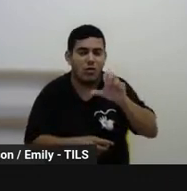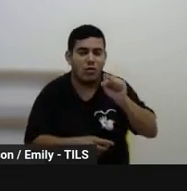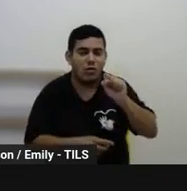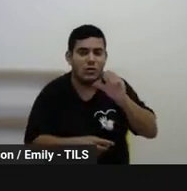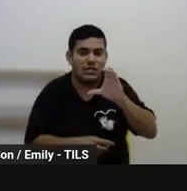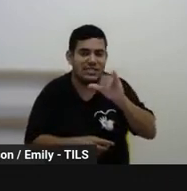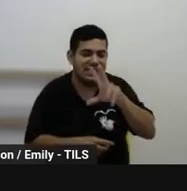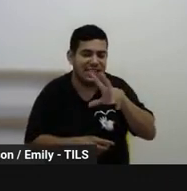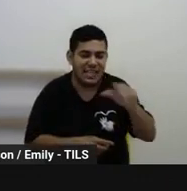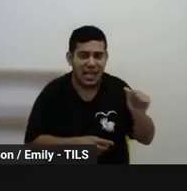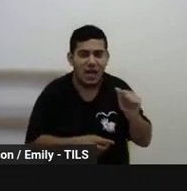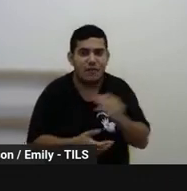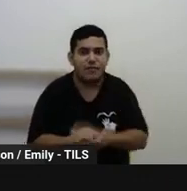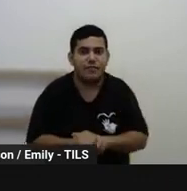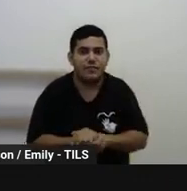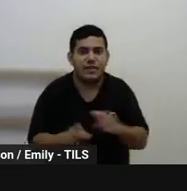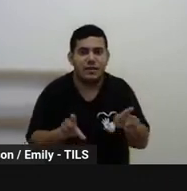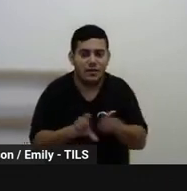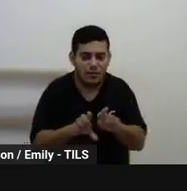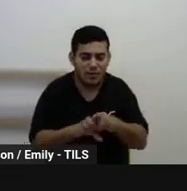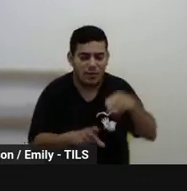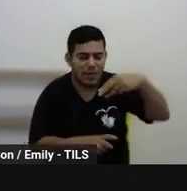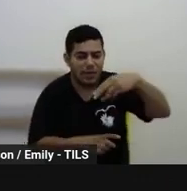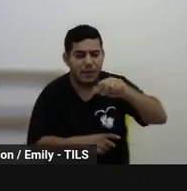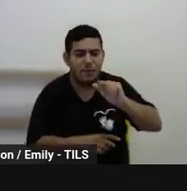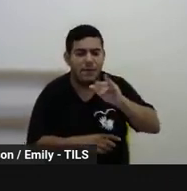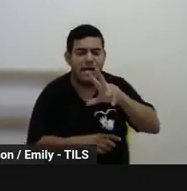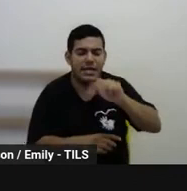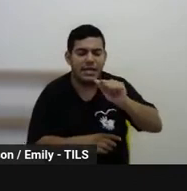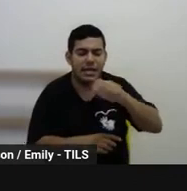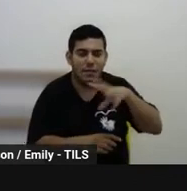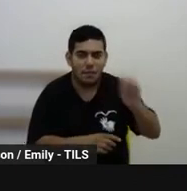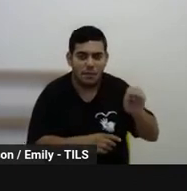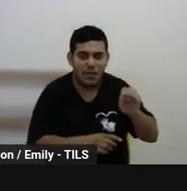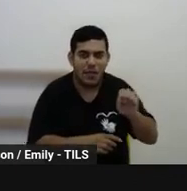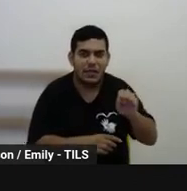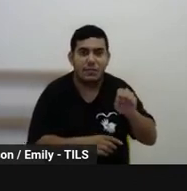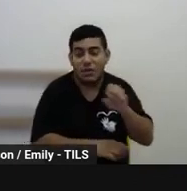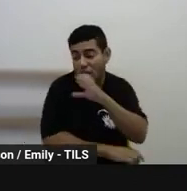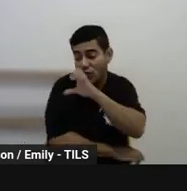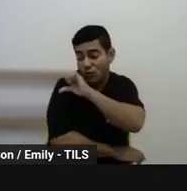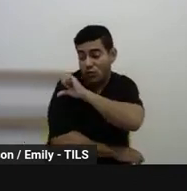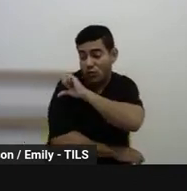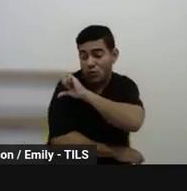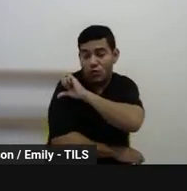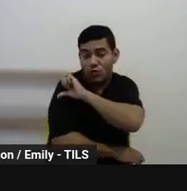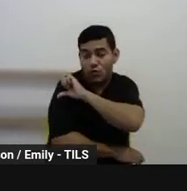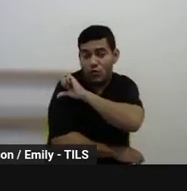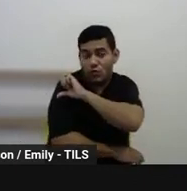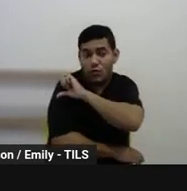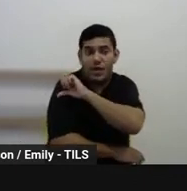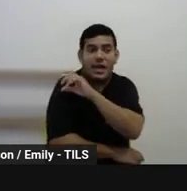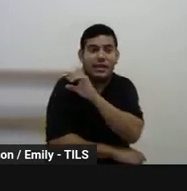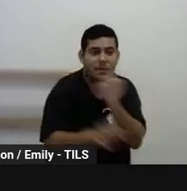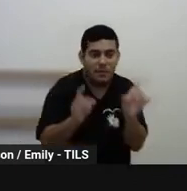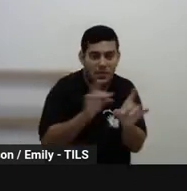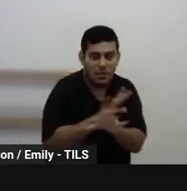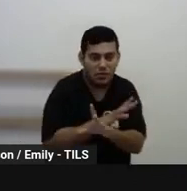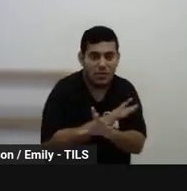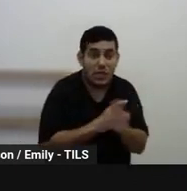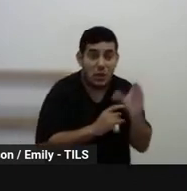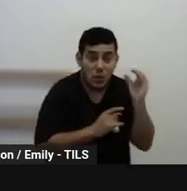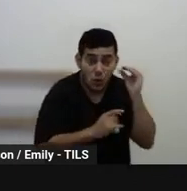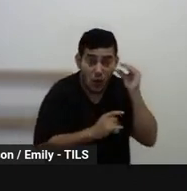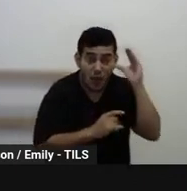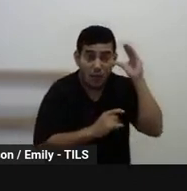e projetos, temos também Maiane Oliveira, que é dos anos finais, especificamente, ela tem um conhecimento